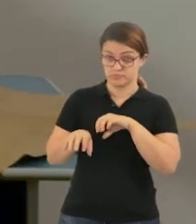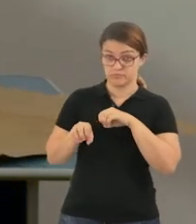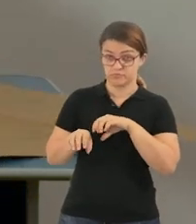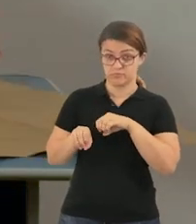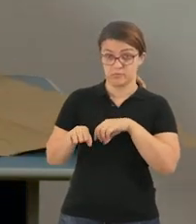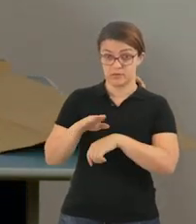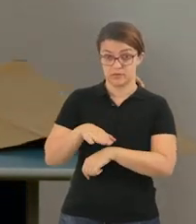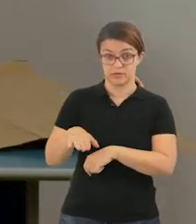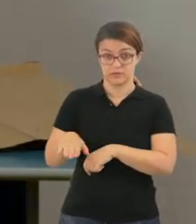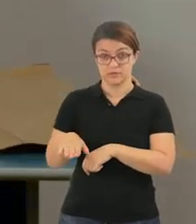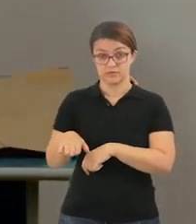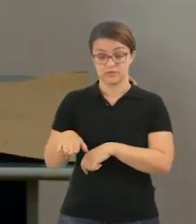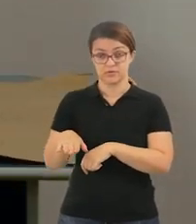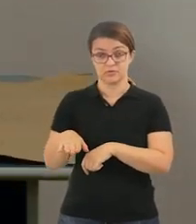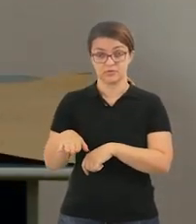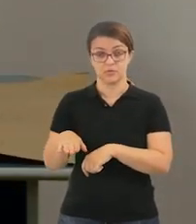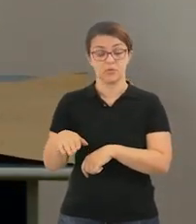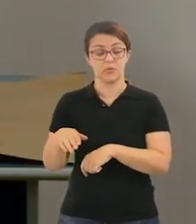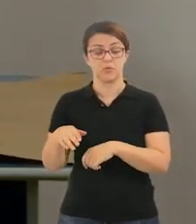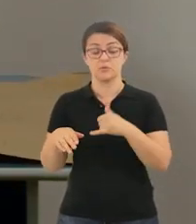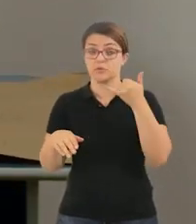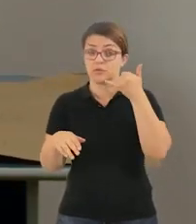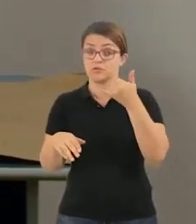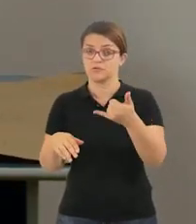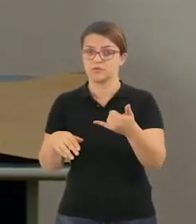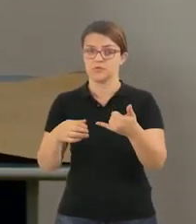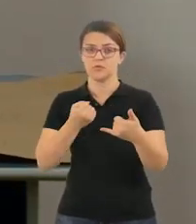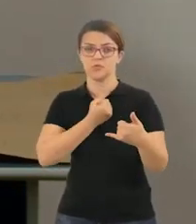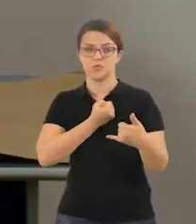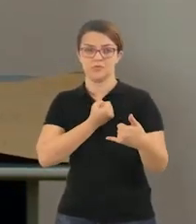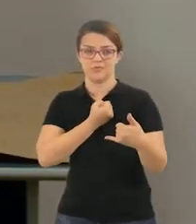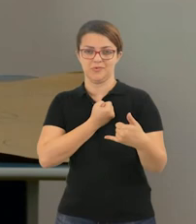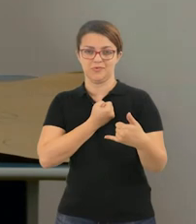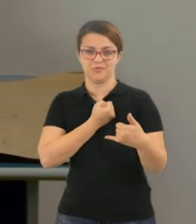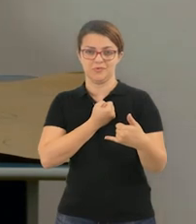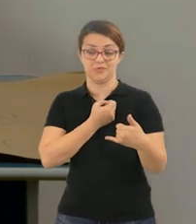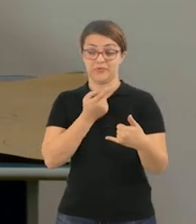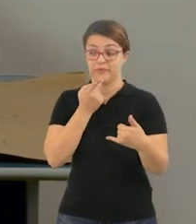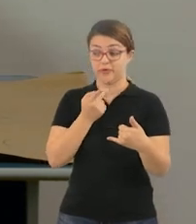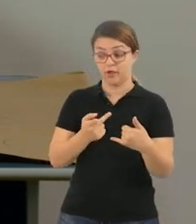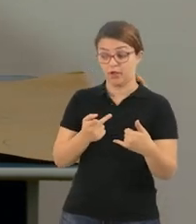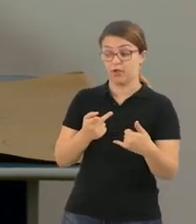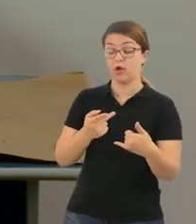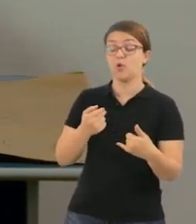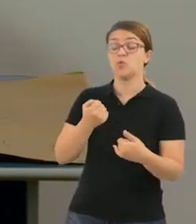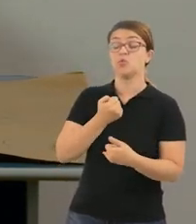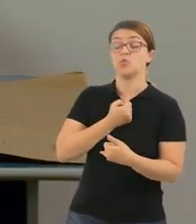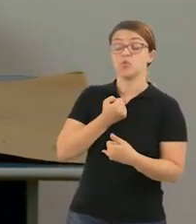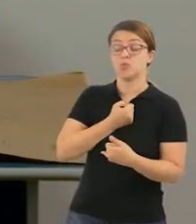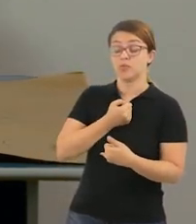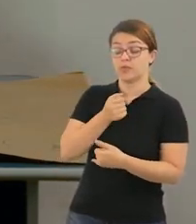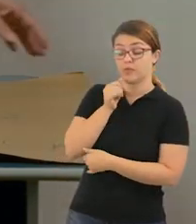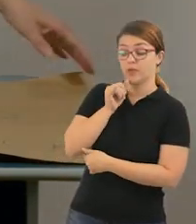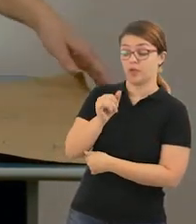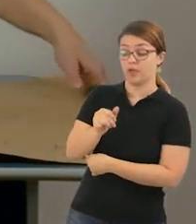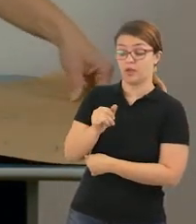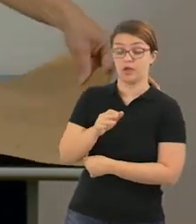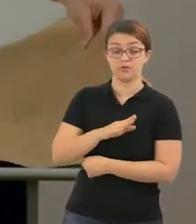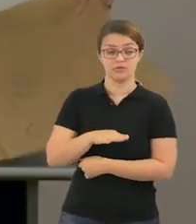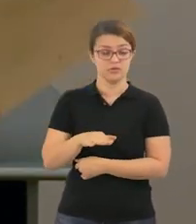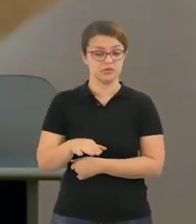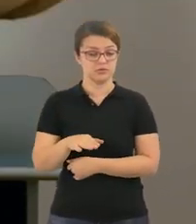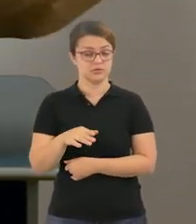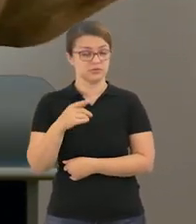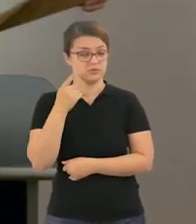direcionando a criança com o número do telefone. Para isso, você vai ditar o número do telefone e a criança